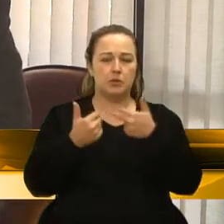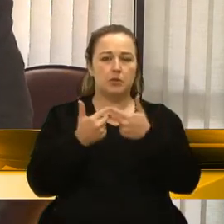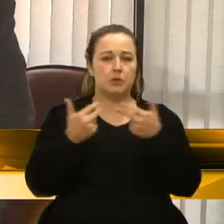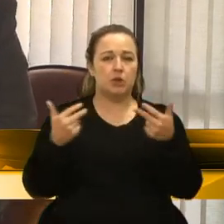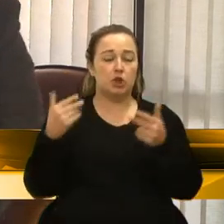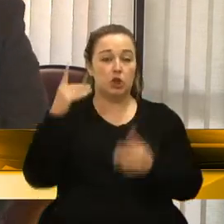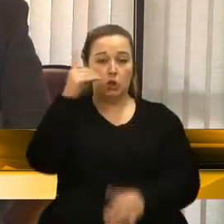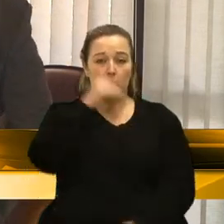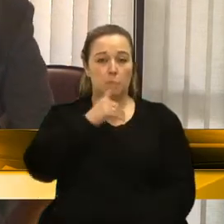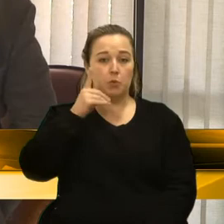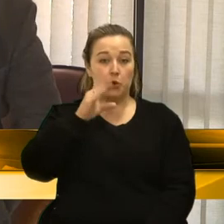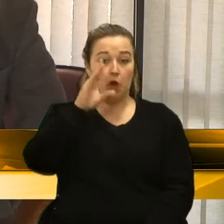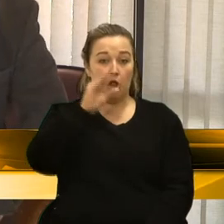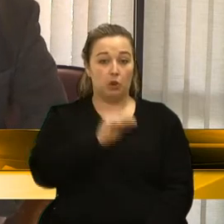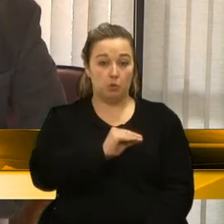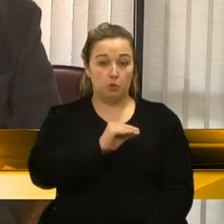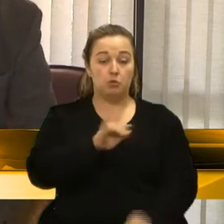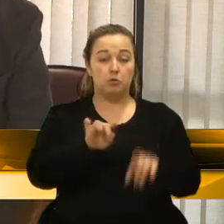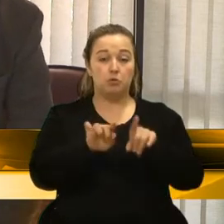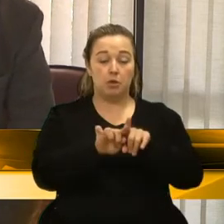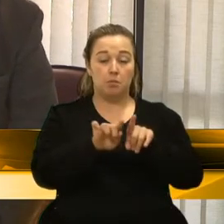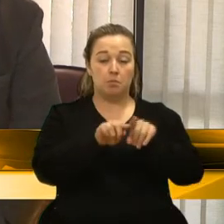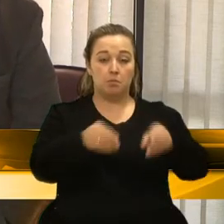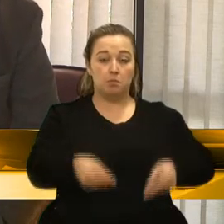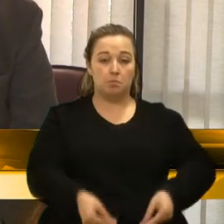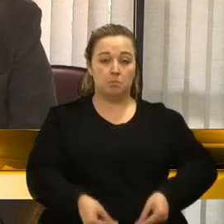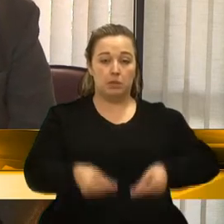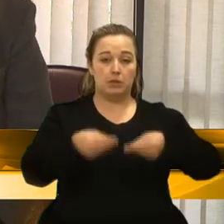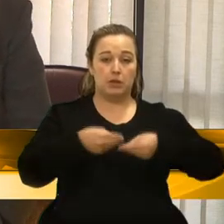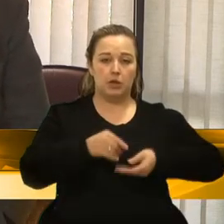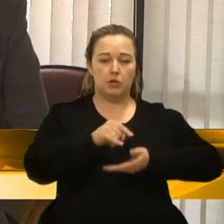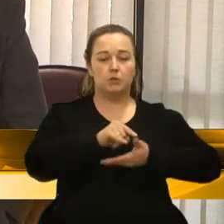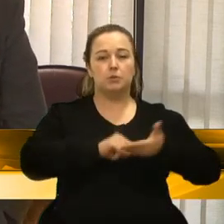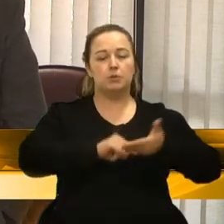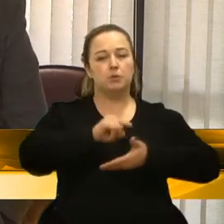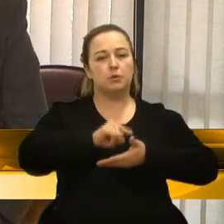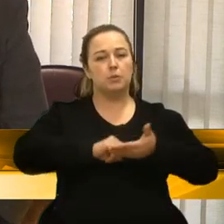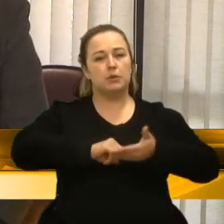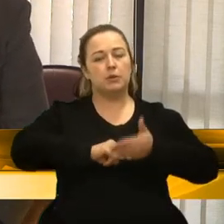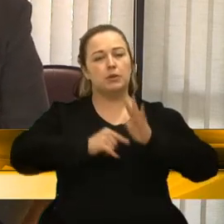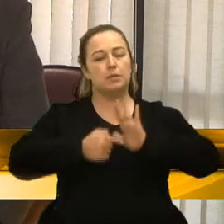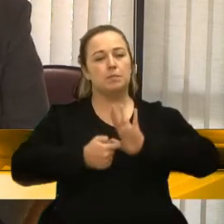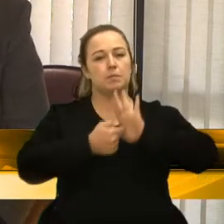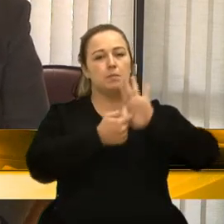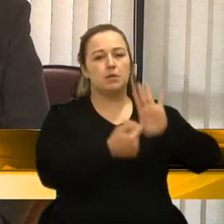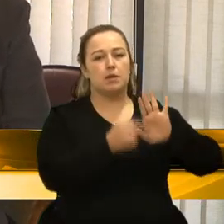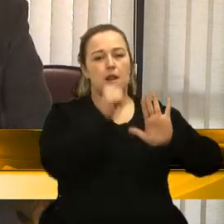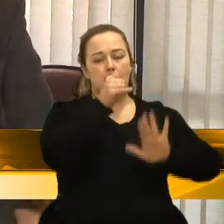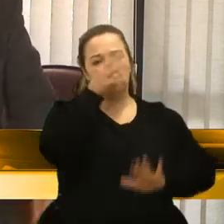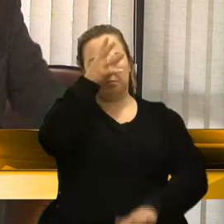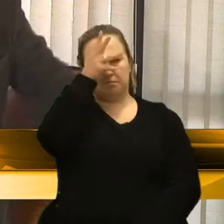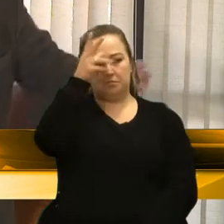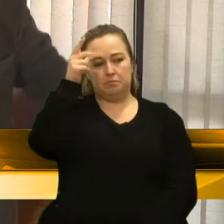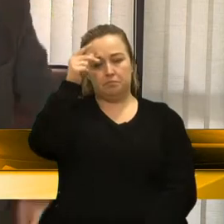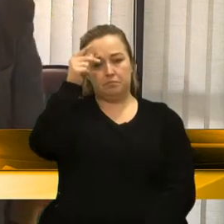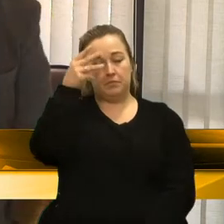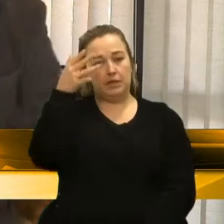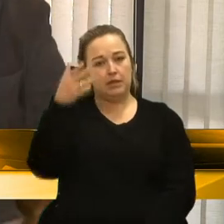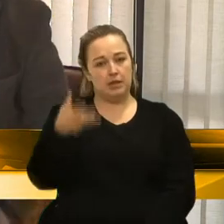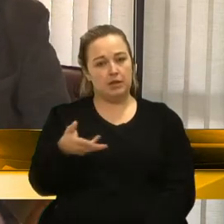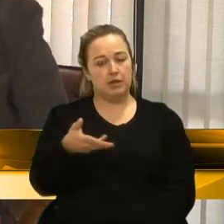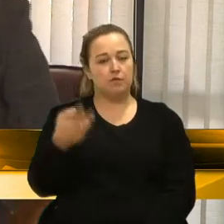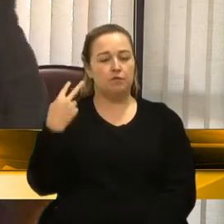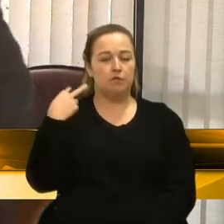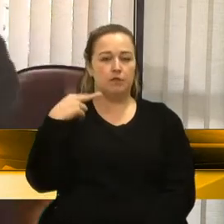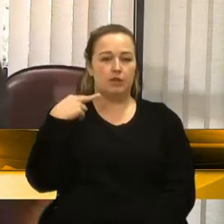o pessoal me mandando o ofício, o ofício que tinha sido encaminhado da Câmara para o Executivo. Então, já de imediato, vereador, me